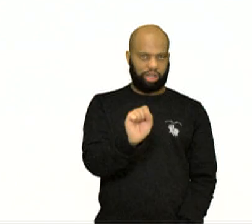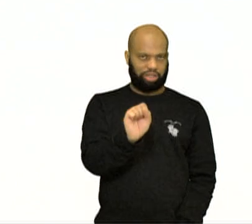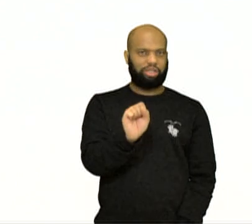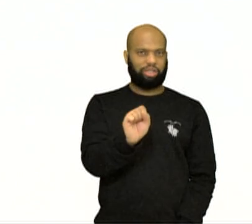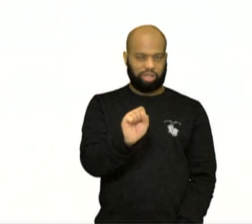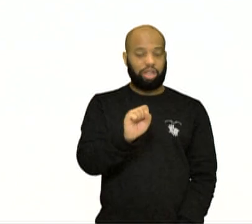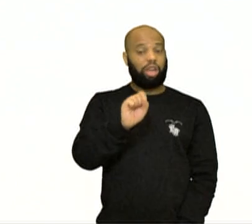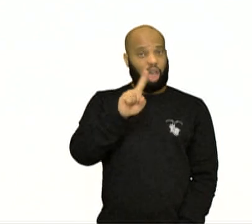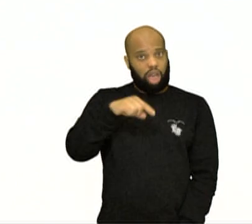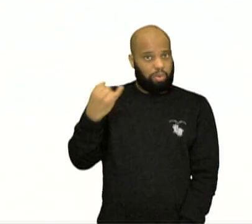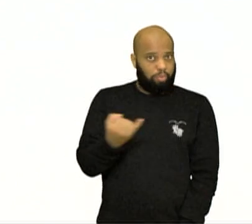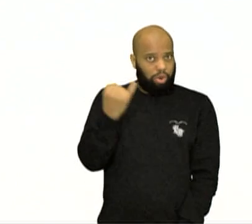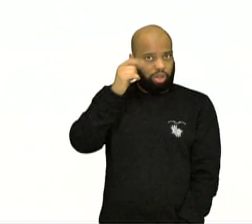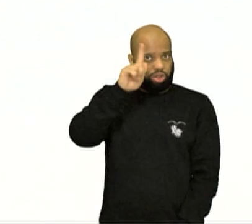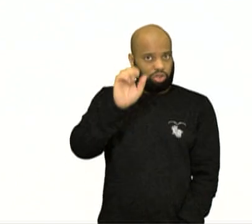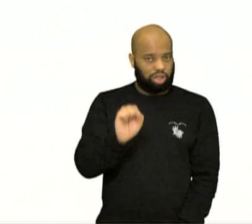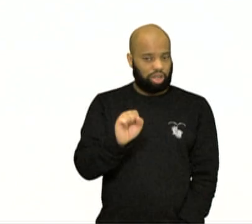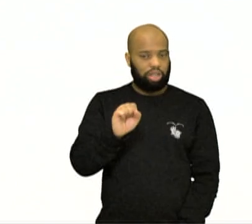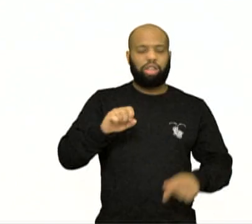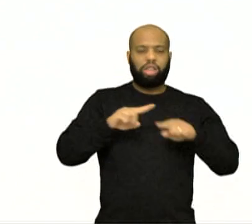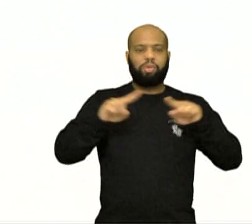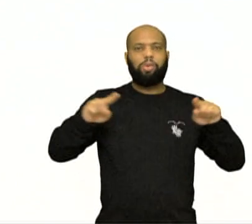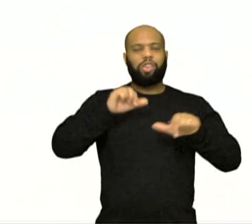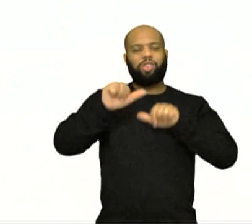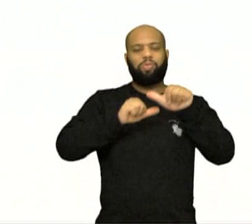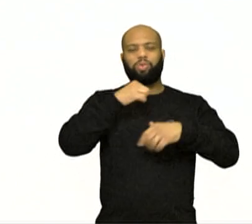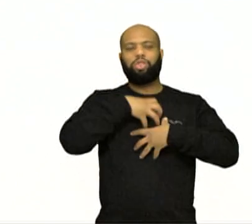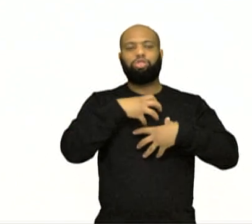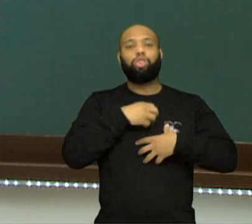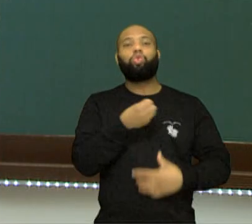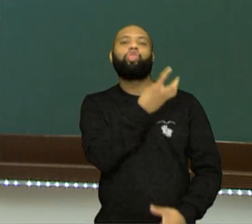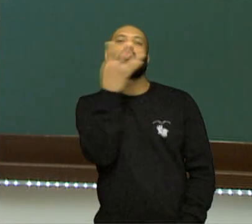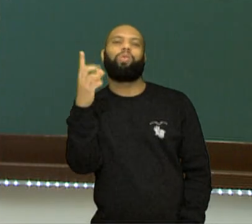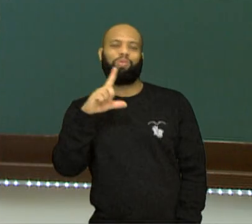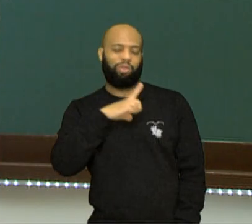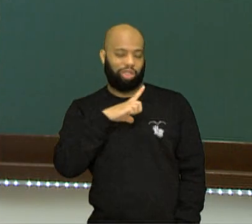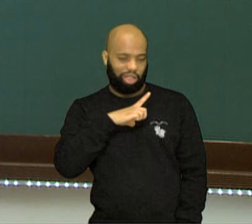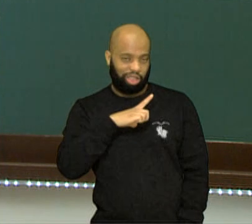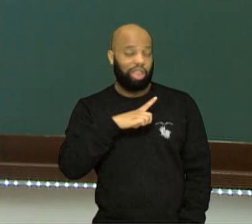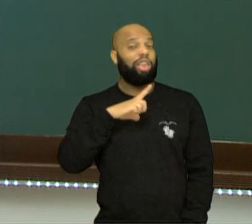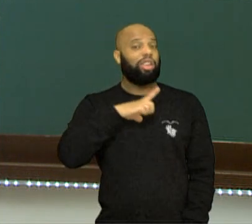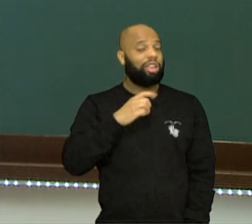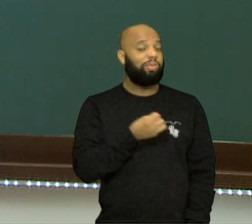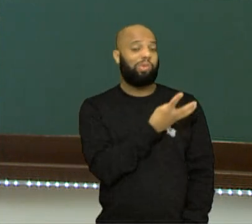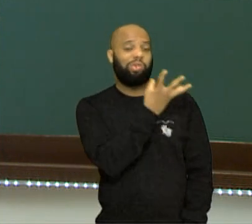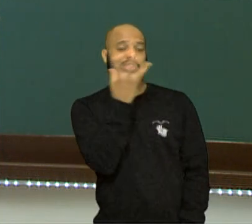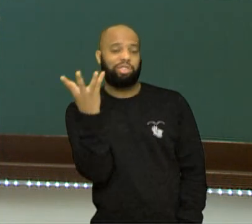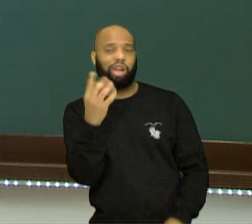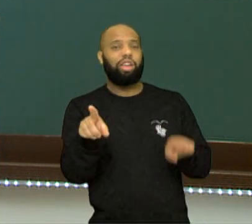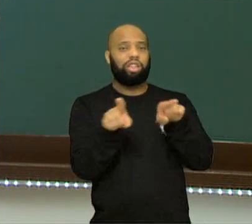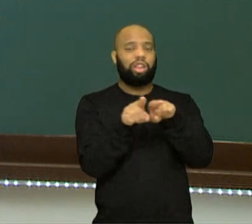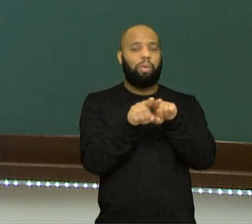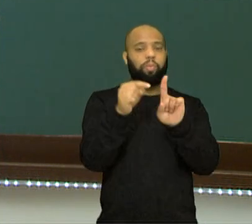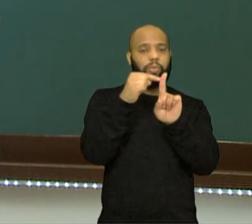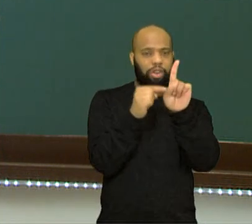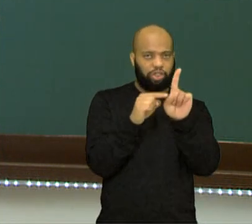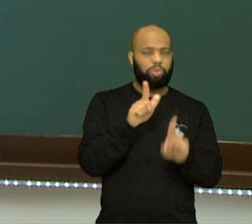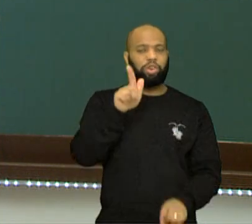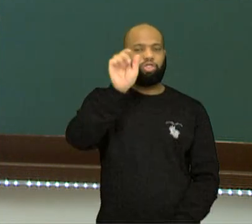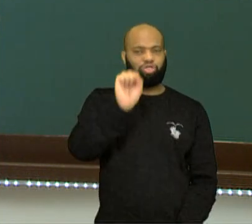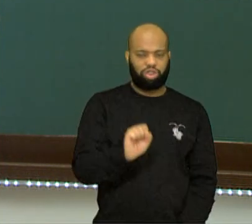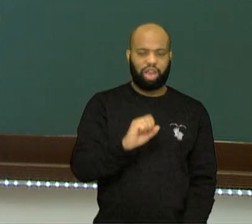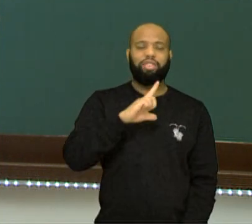que são importantíssimos para a vida, né? Existe uma quantidade e tipos de gases que estão presentes na